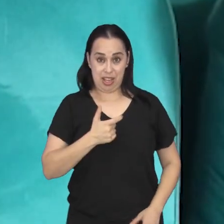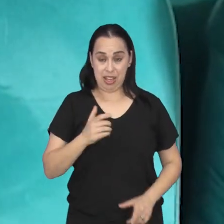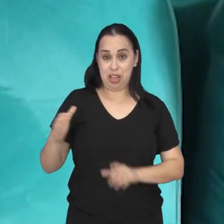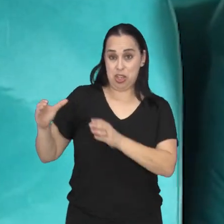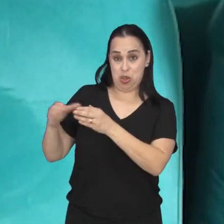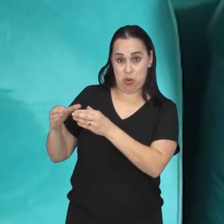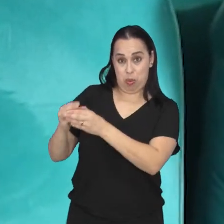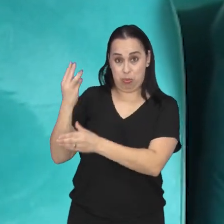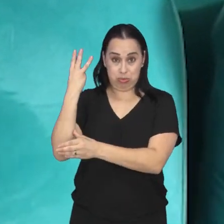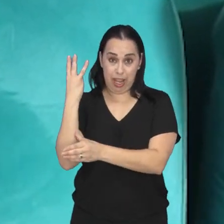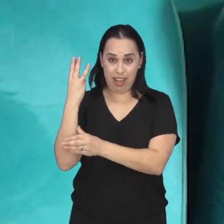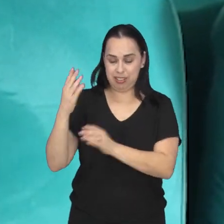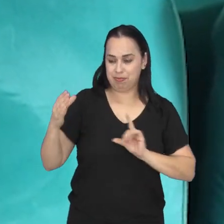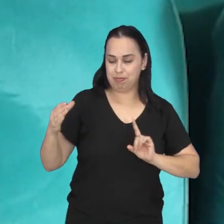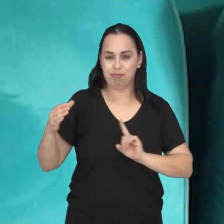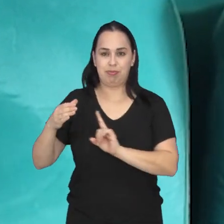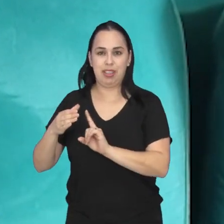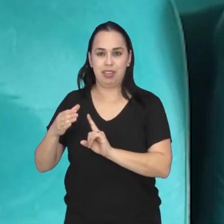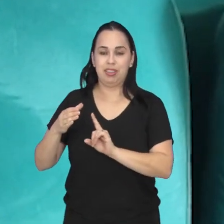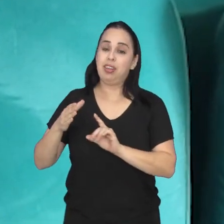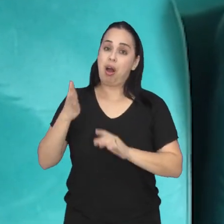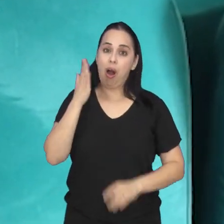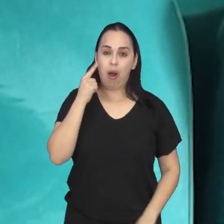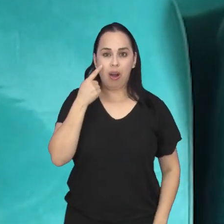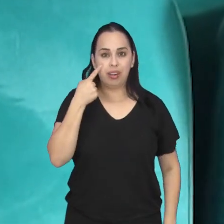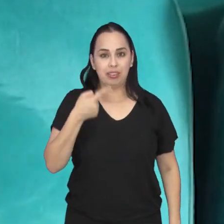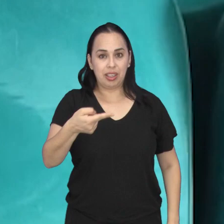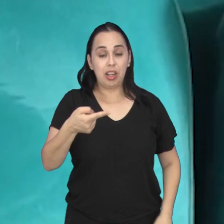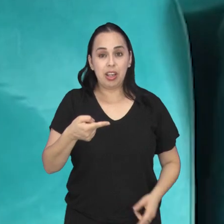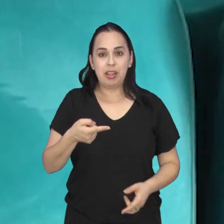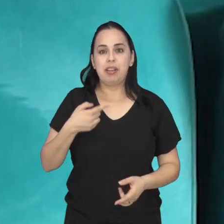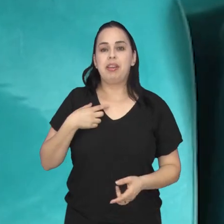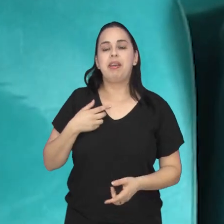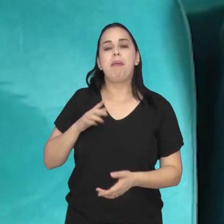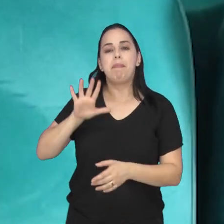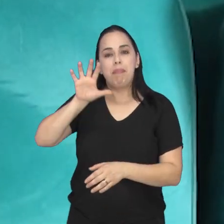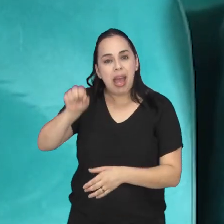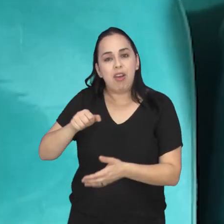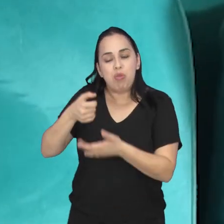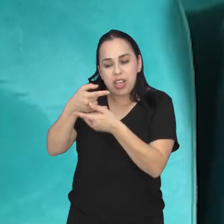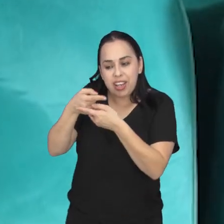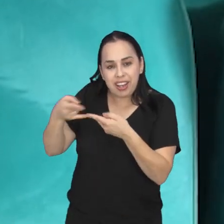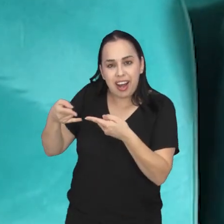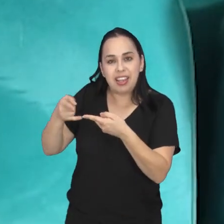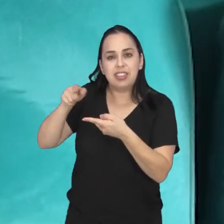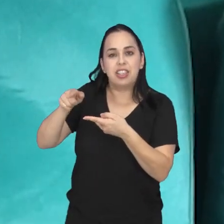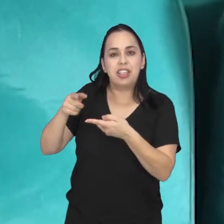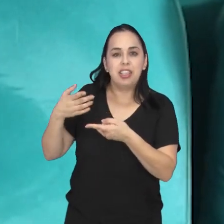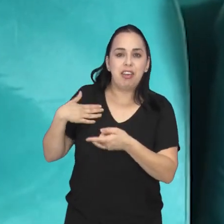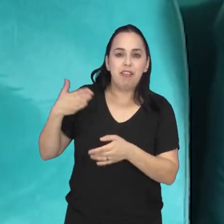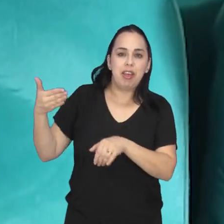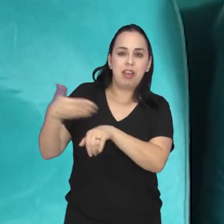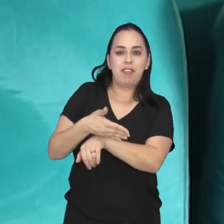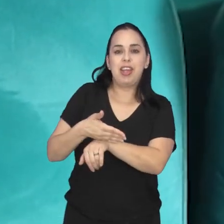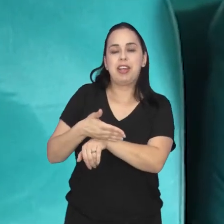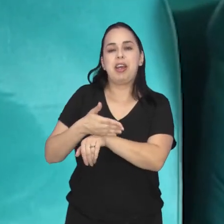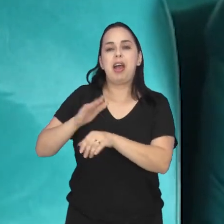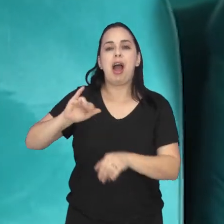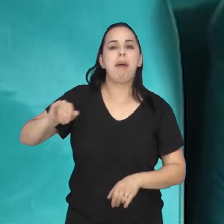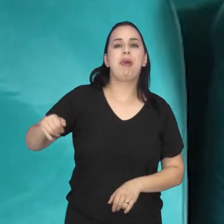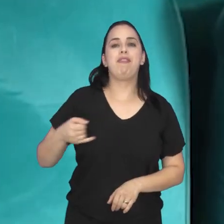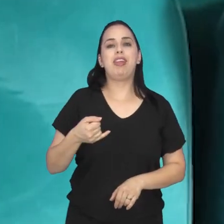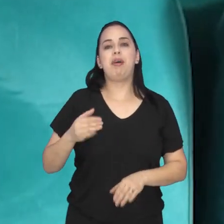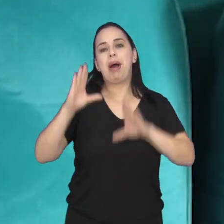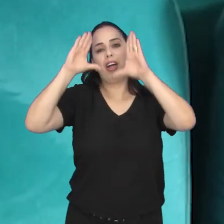e The Thunderheads no Solário. Então, olha só, adquira já o seu ingresso e venha curtir com a gente uma noite